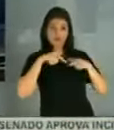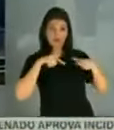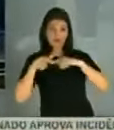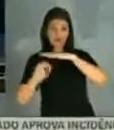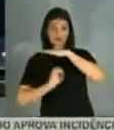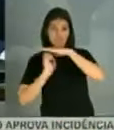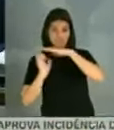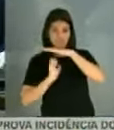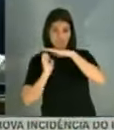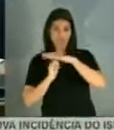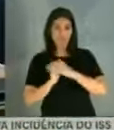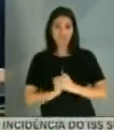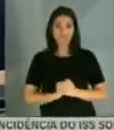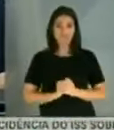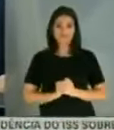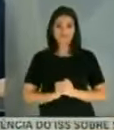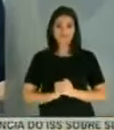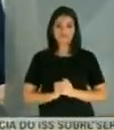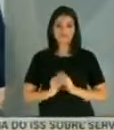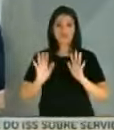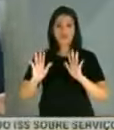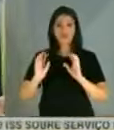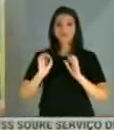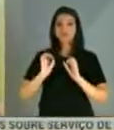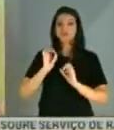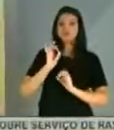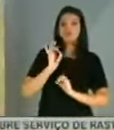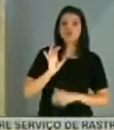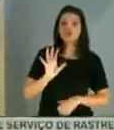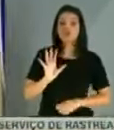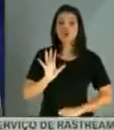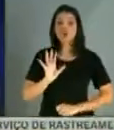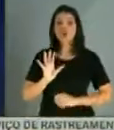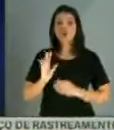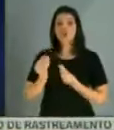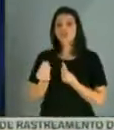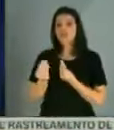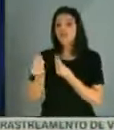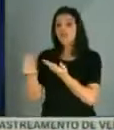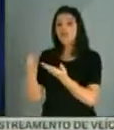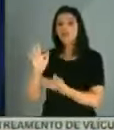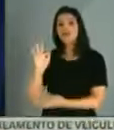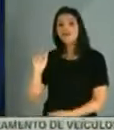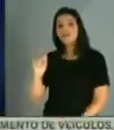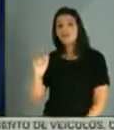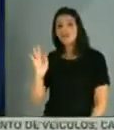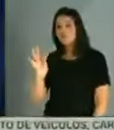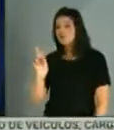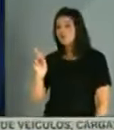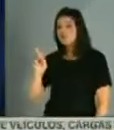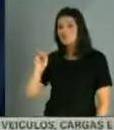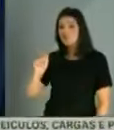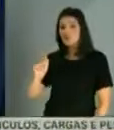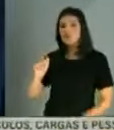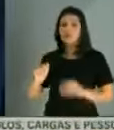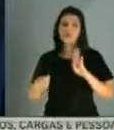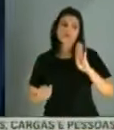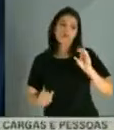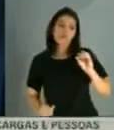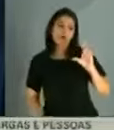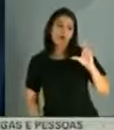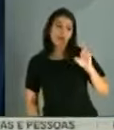empresa, o sistema era de entrega de faturas, não sei se a fatura era boleto,